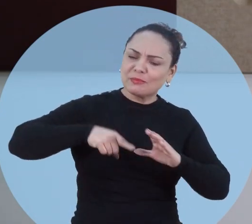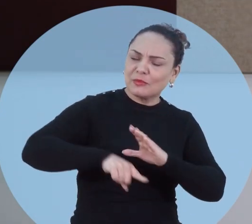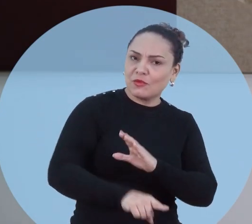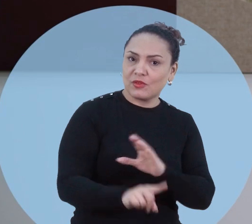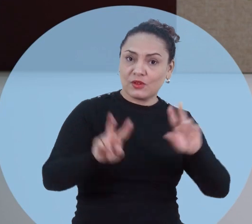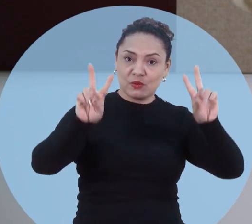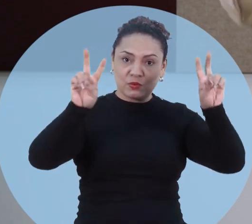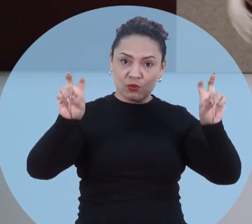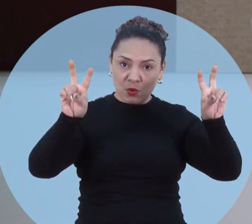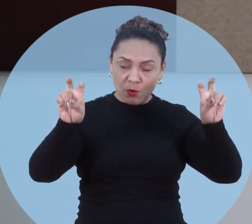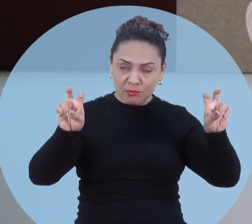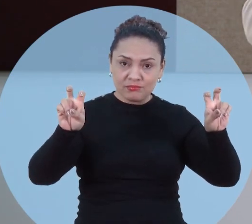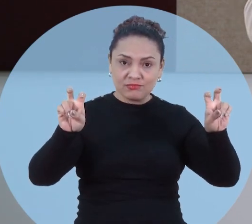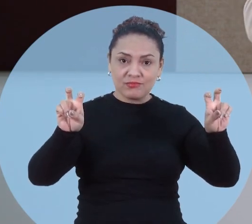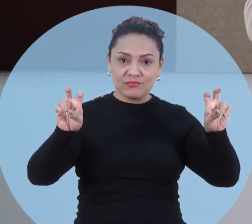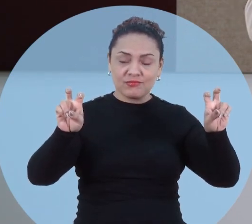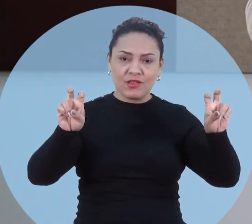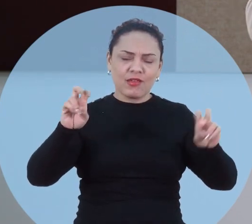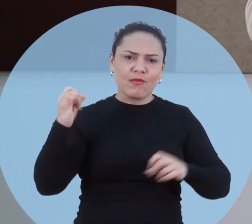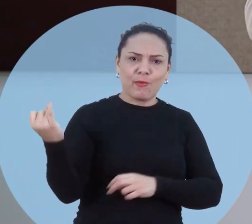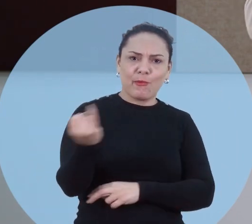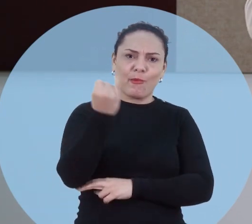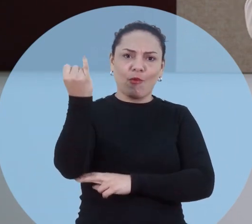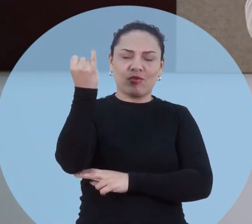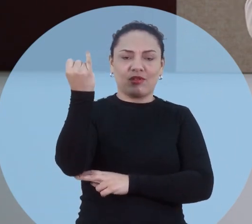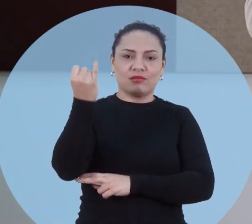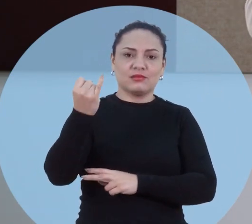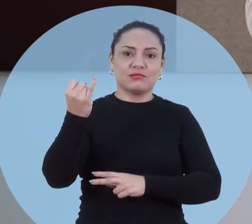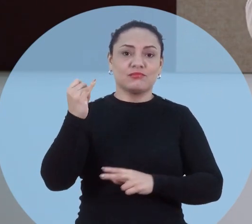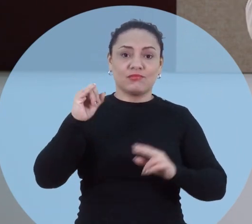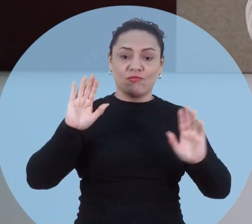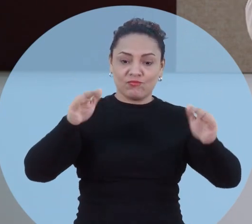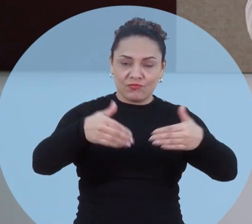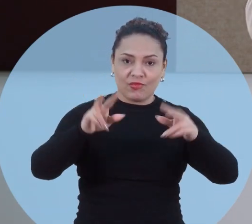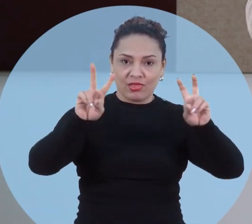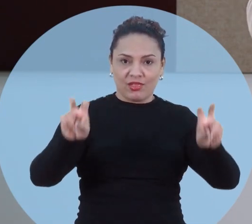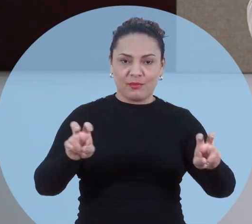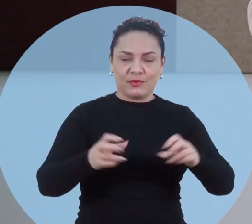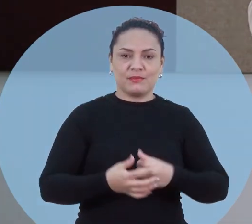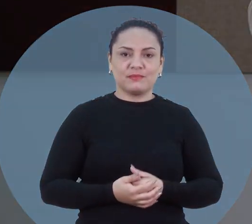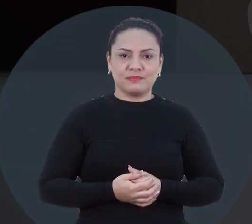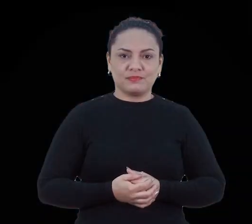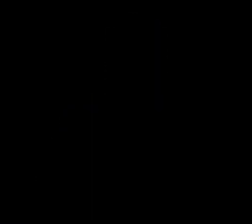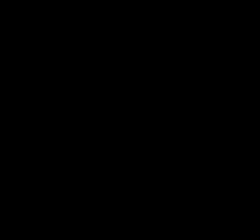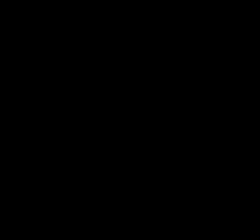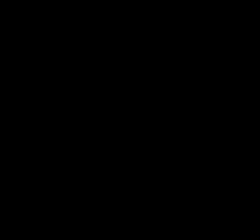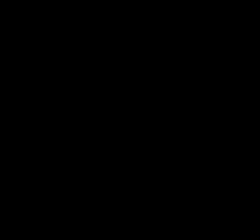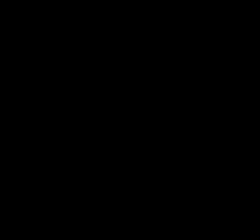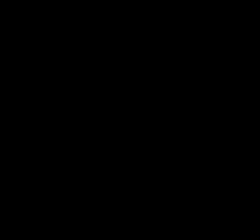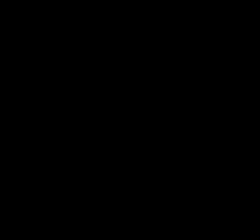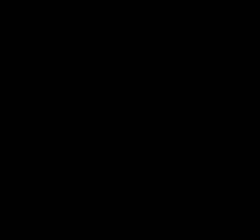convidamos você a conhecer mais profundamente essa tão indispensável temática.